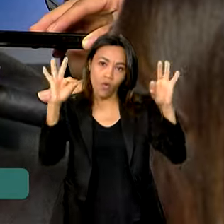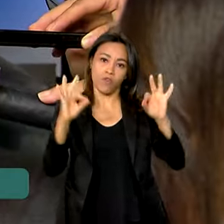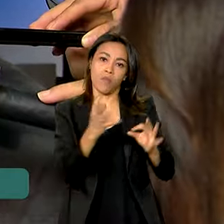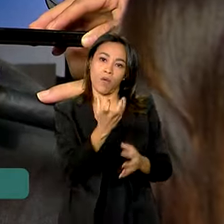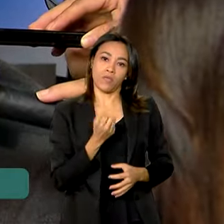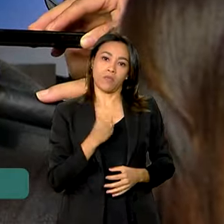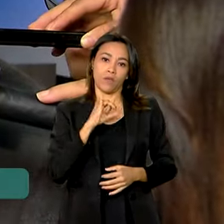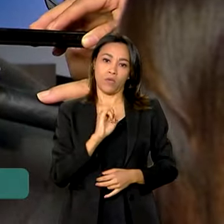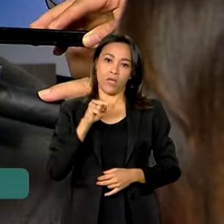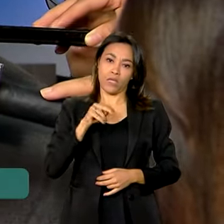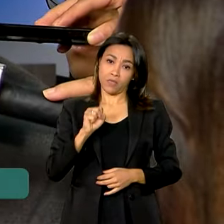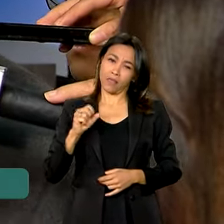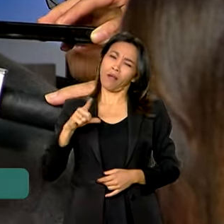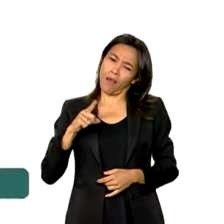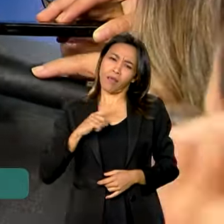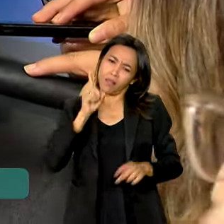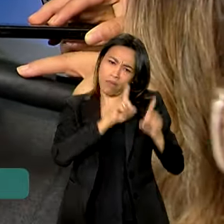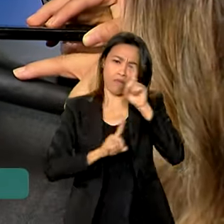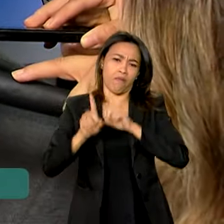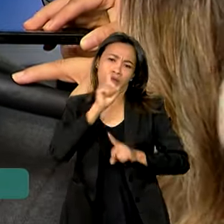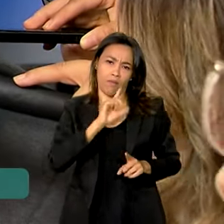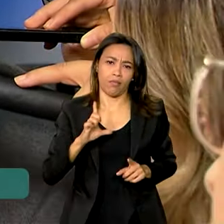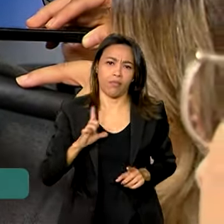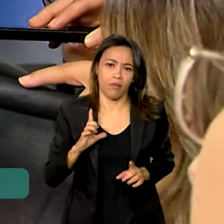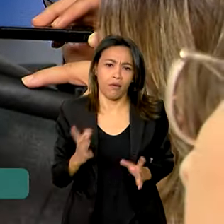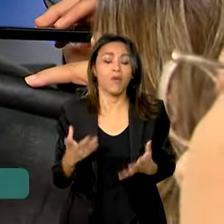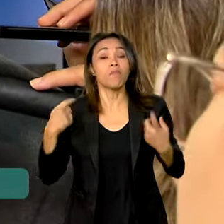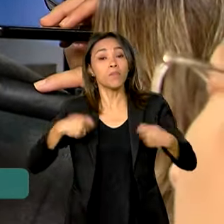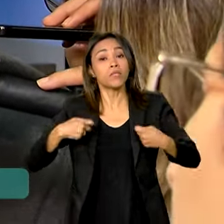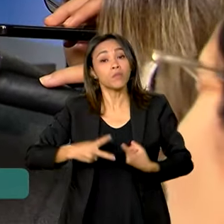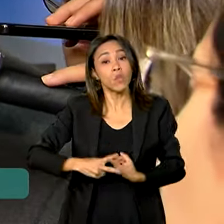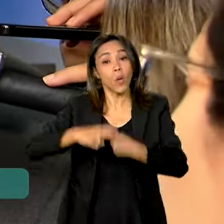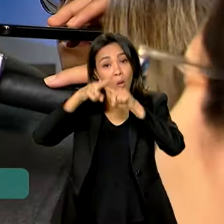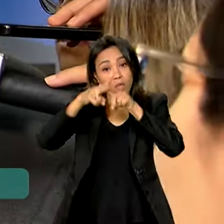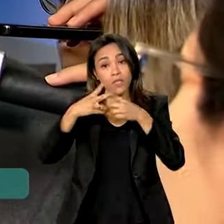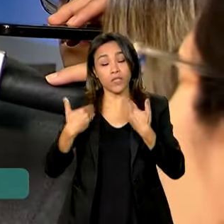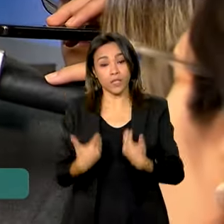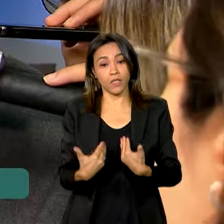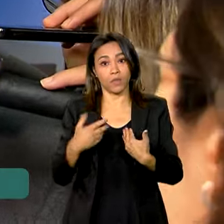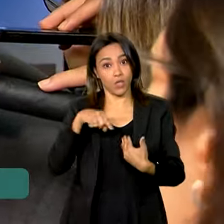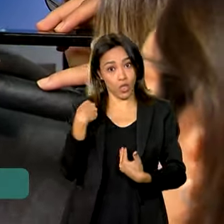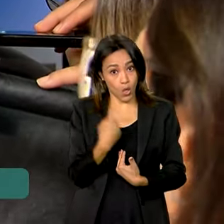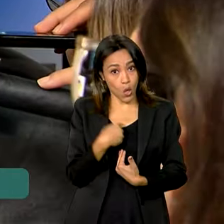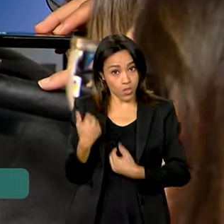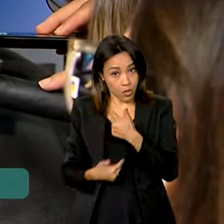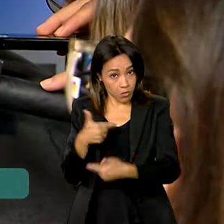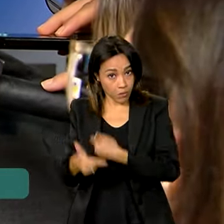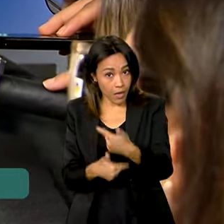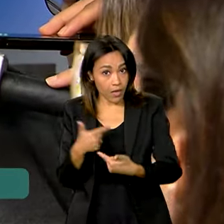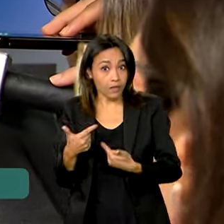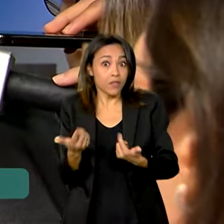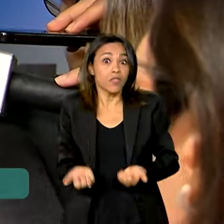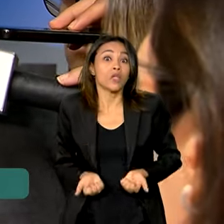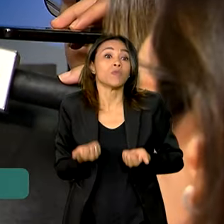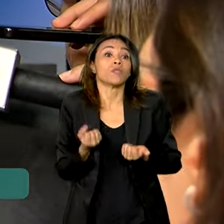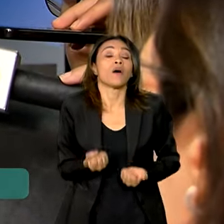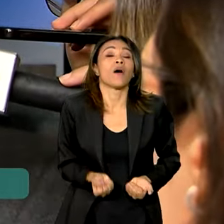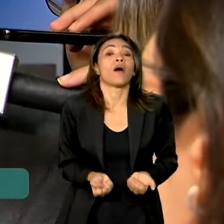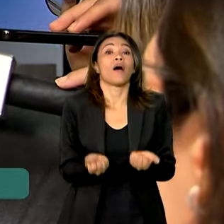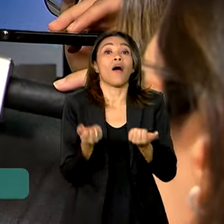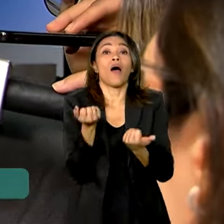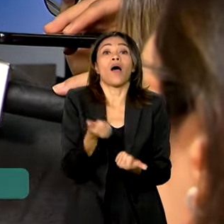É claro que tem irregularidade, claro que tem. Nós temos que corrigir esses erros. E nós da Previdência já estamos dando uma grande contribuição